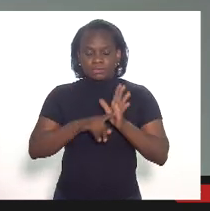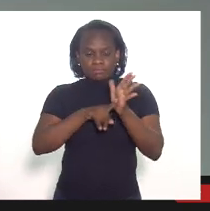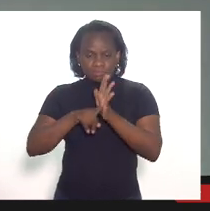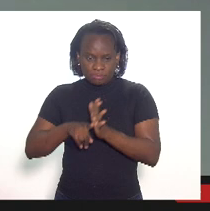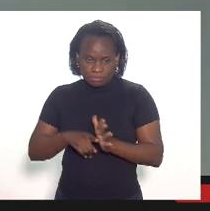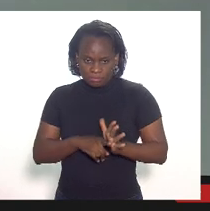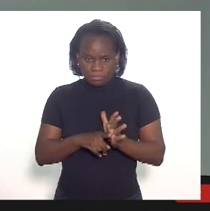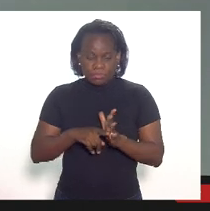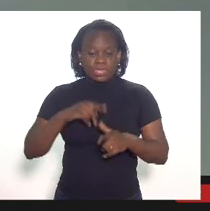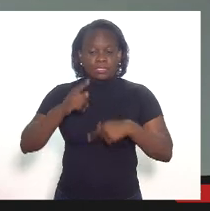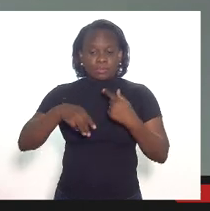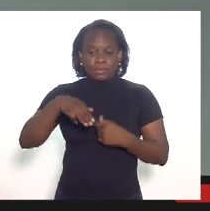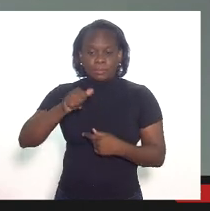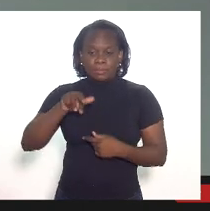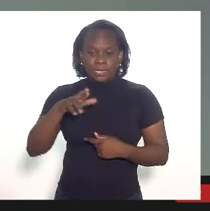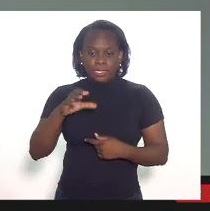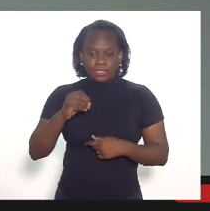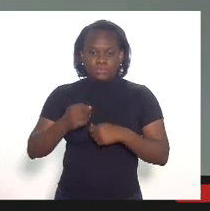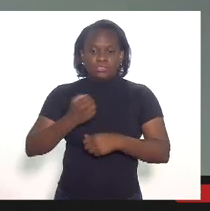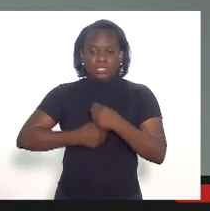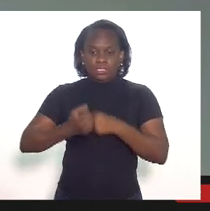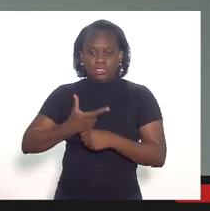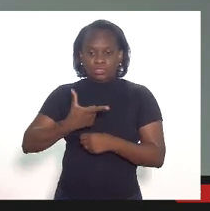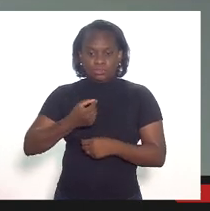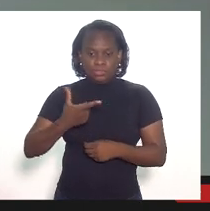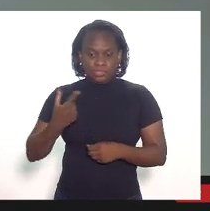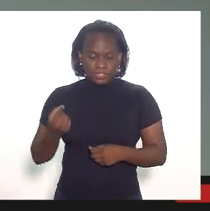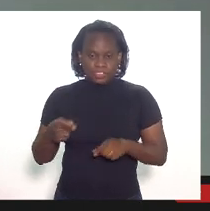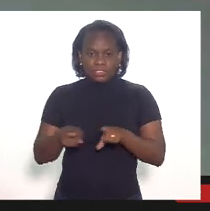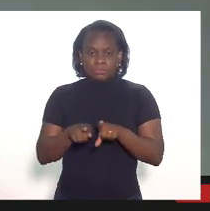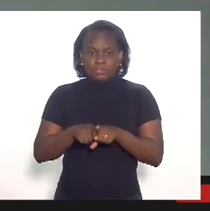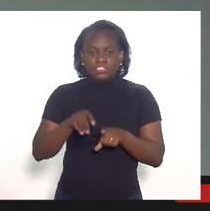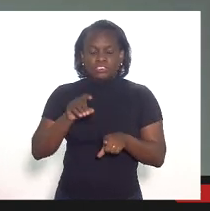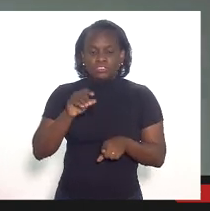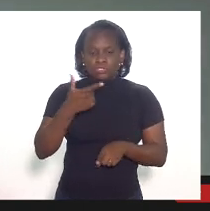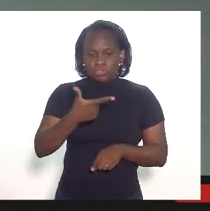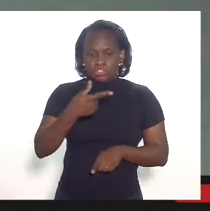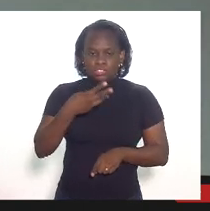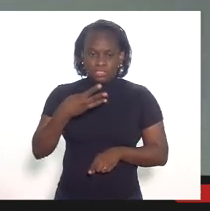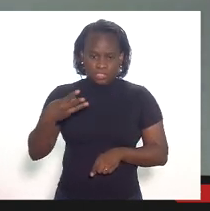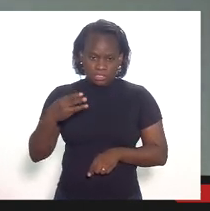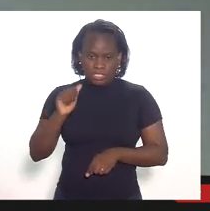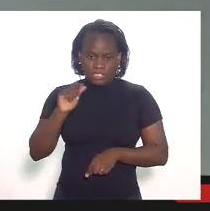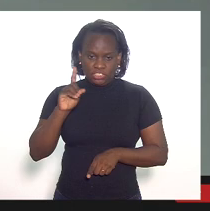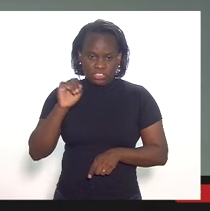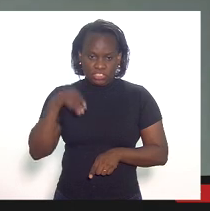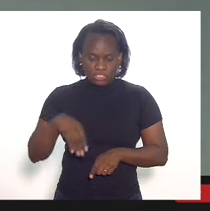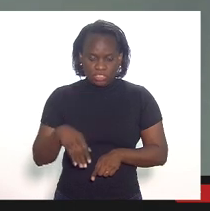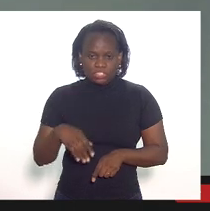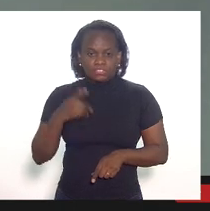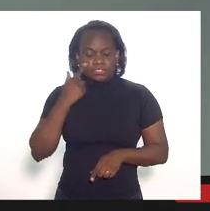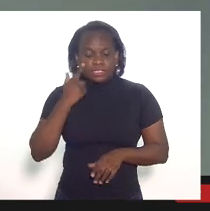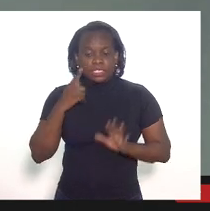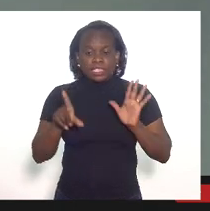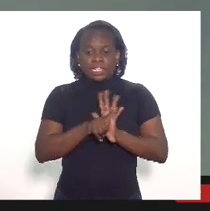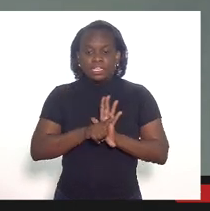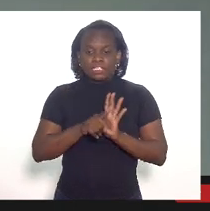Depois, em março de 2020, outra ADIM, a Amea 233, questionou a Lei Estadual